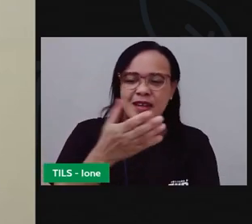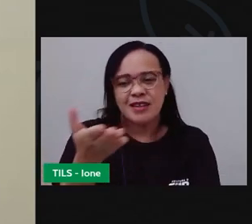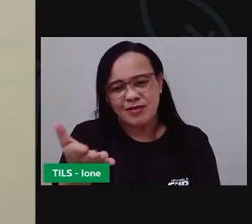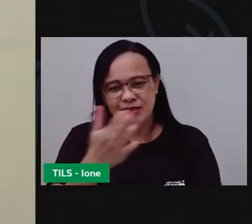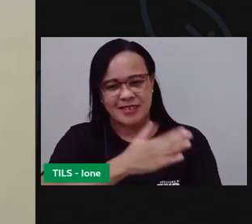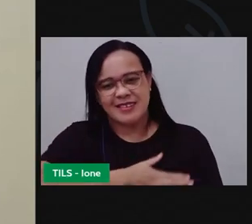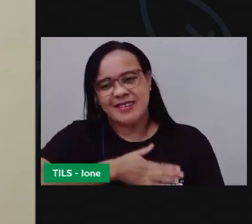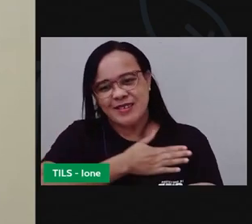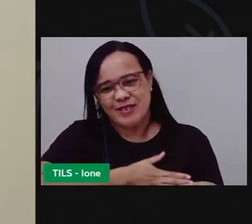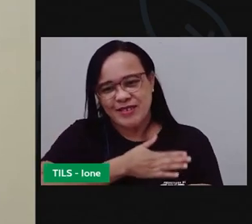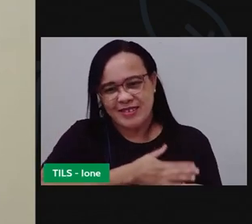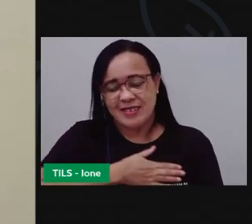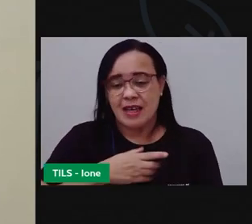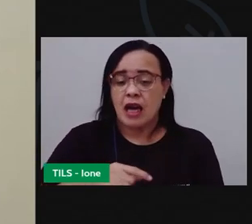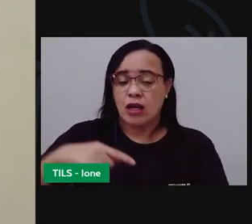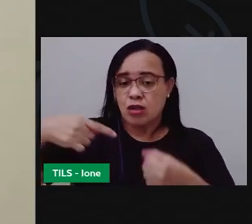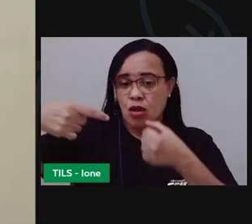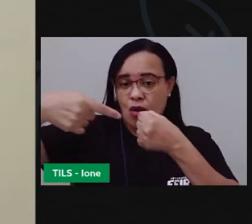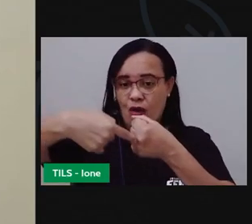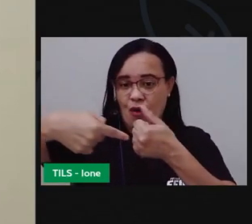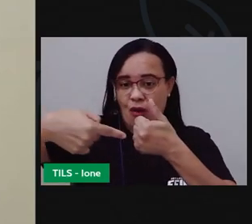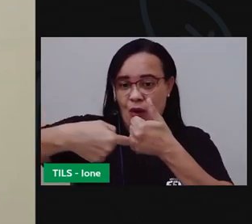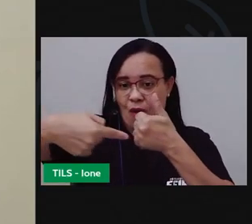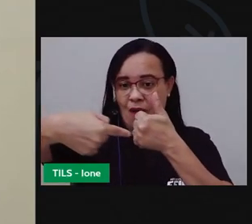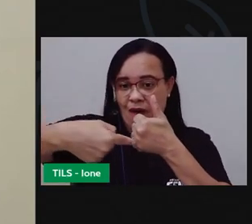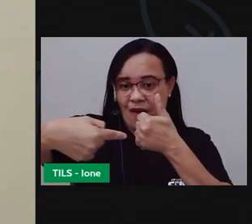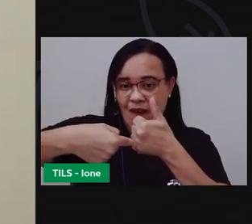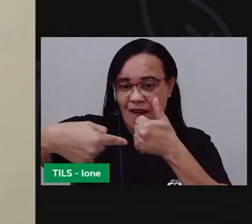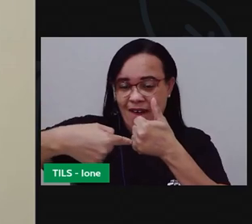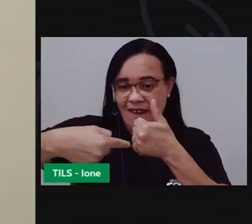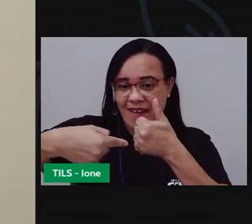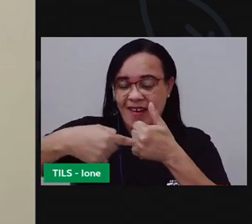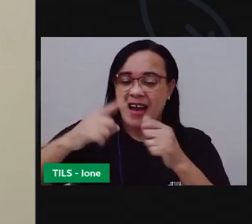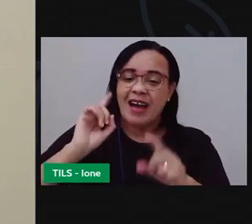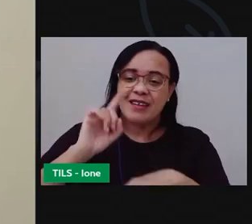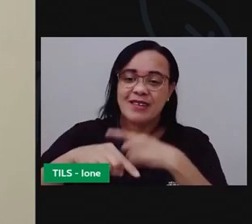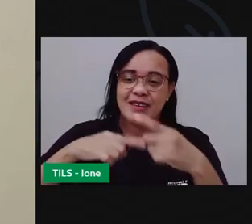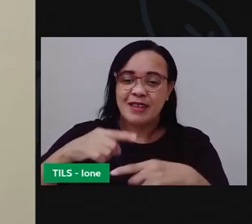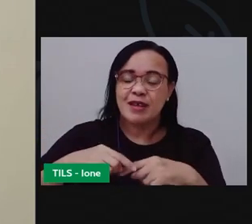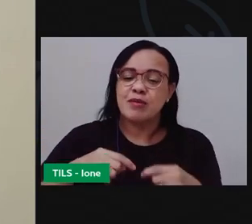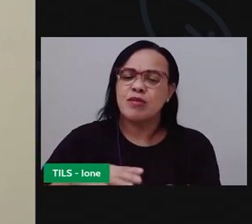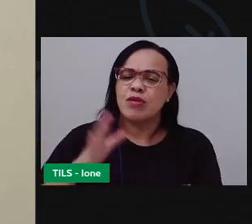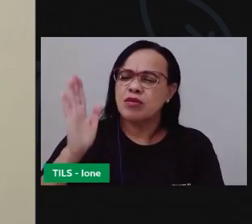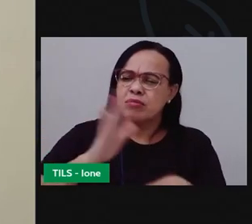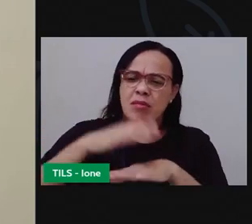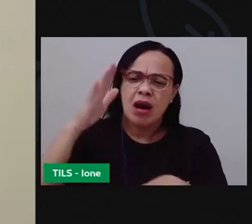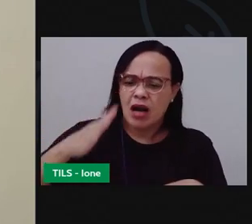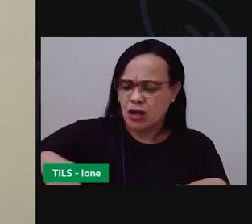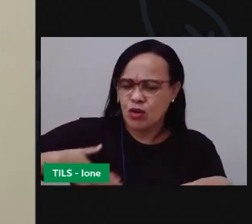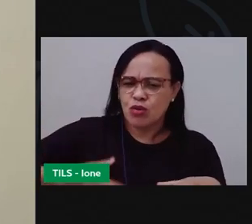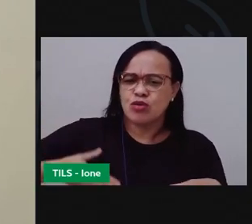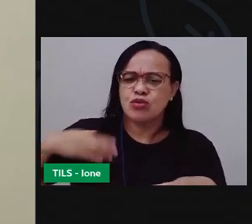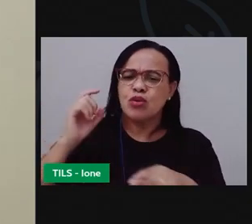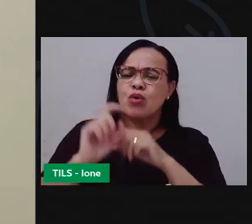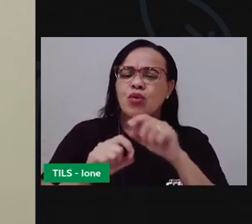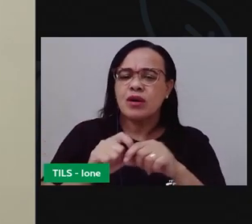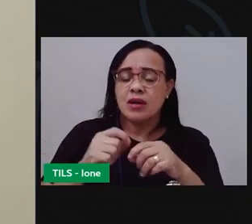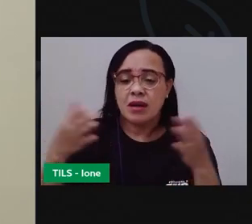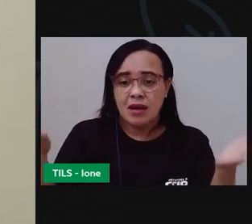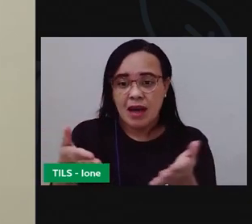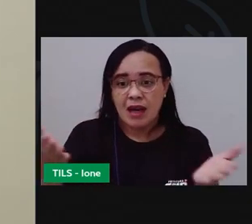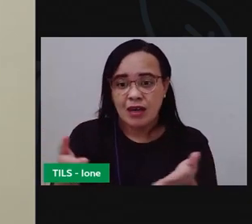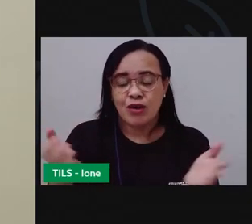contando para mim o que você mais gostou de aprender hoje agora a gente vai se despedindo nos encontramos na próxima aula